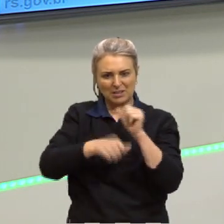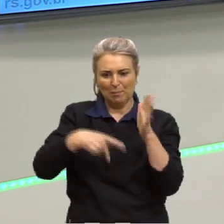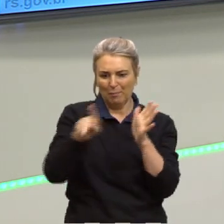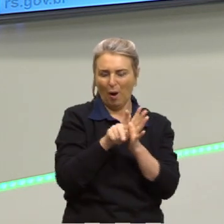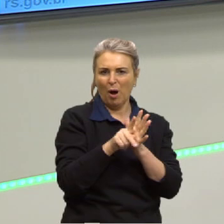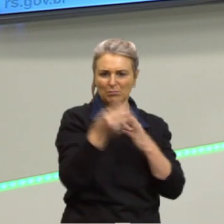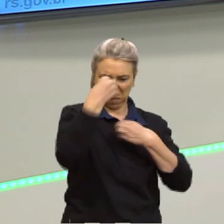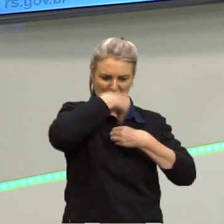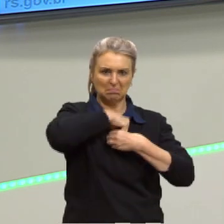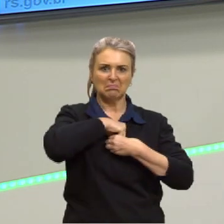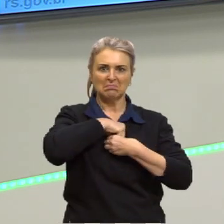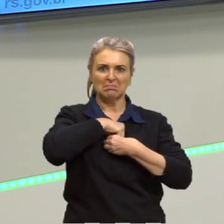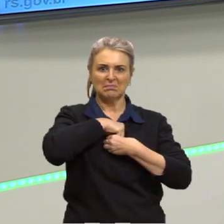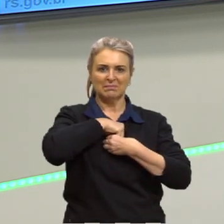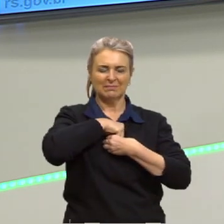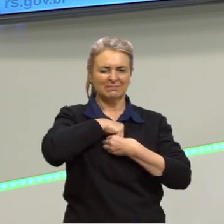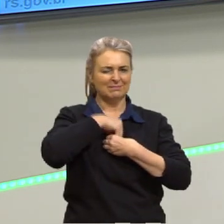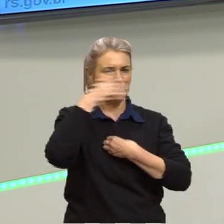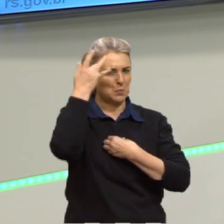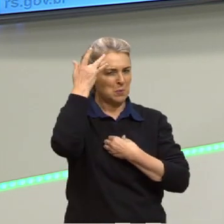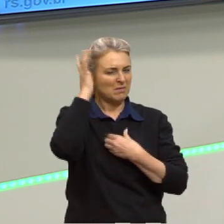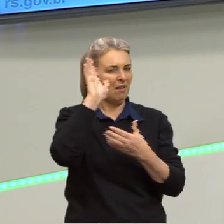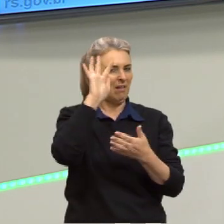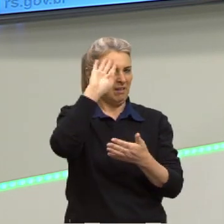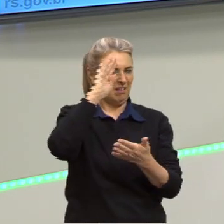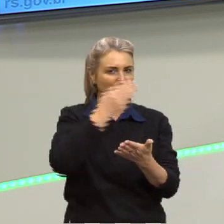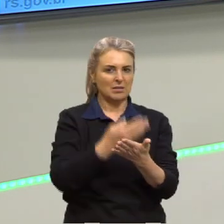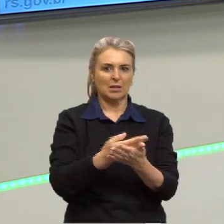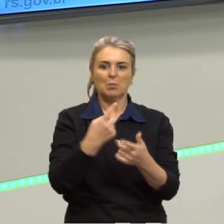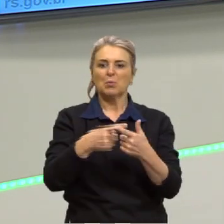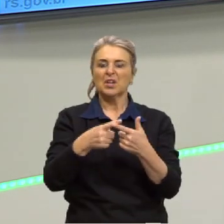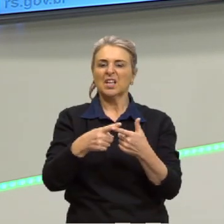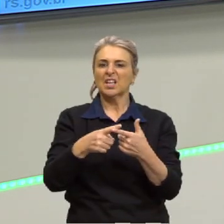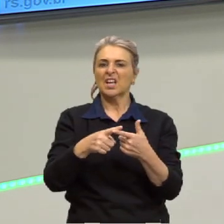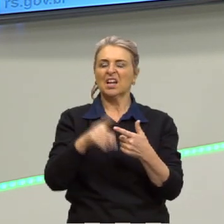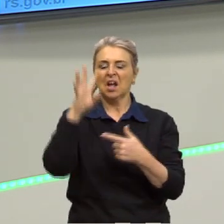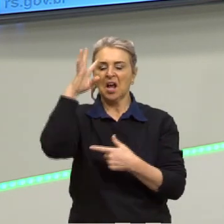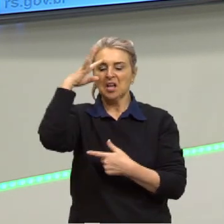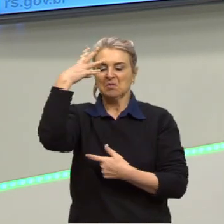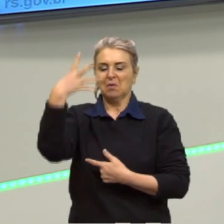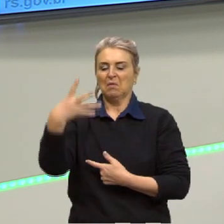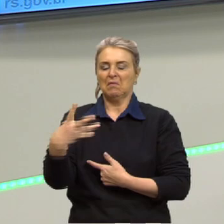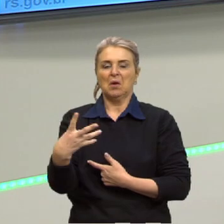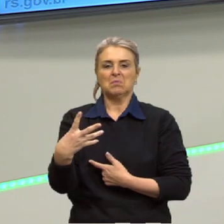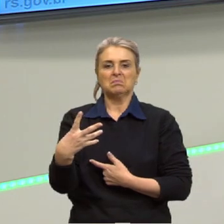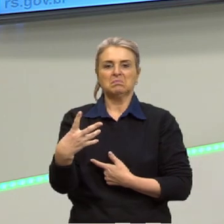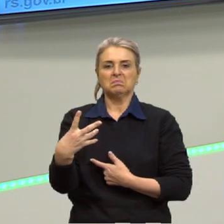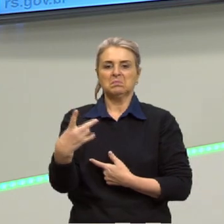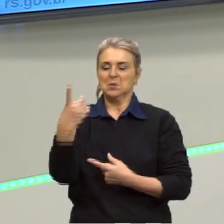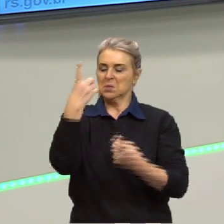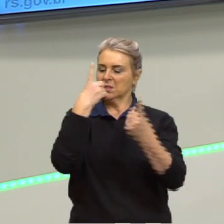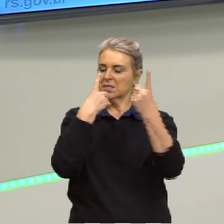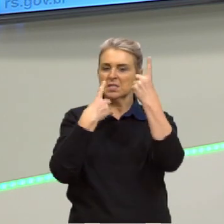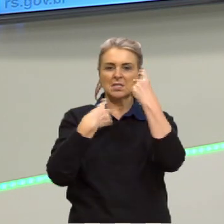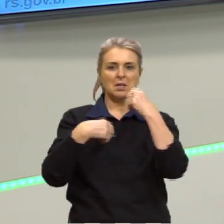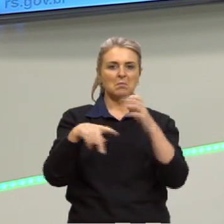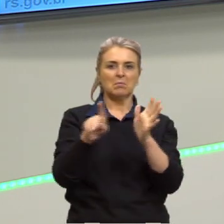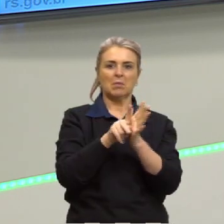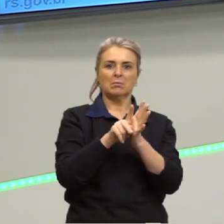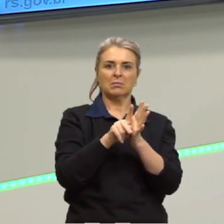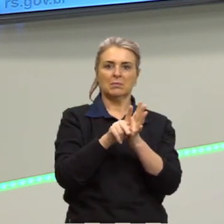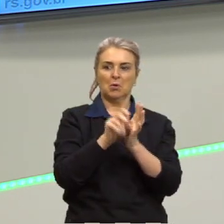alguém confiante. Ele diz que ele vai fazer do jeito dele, que ele resolveu ser ou não ser,